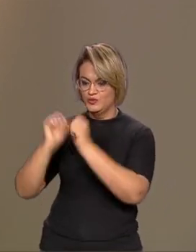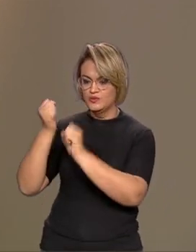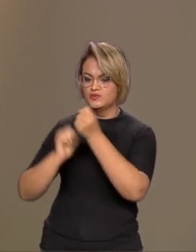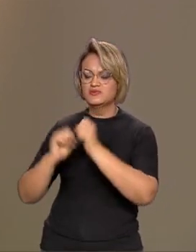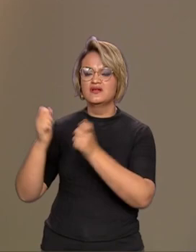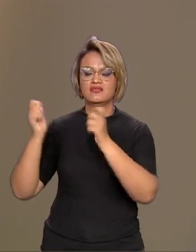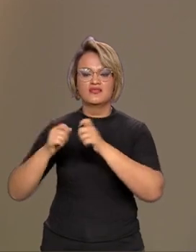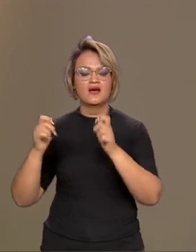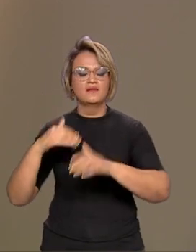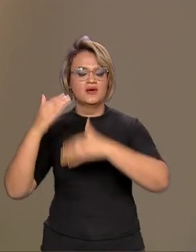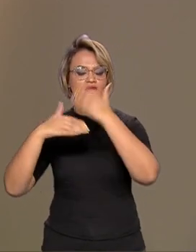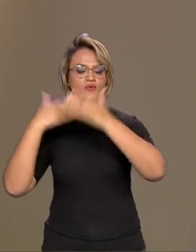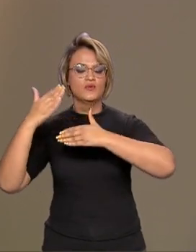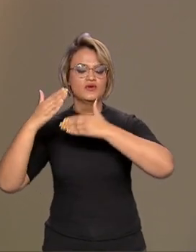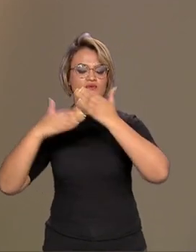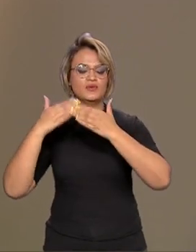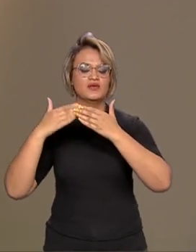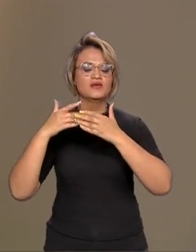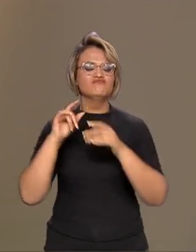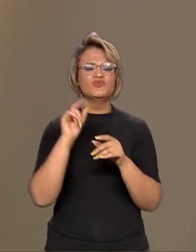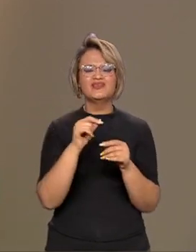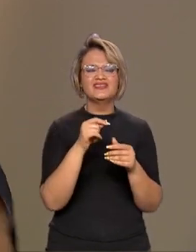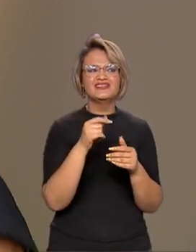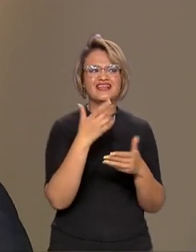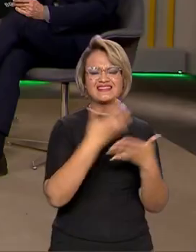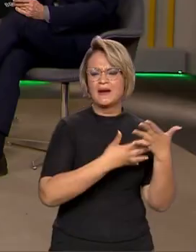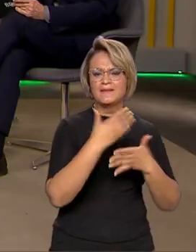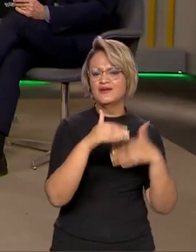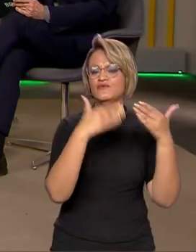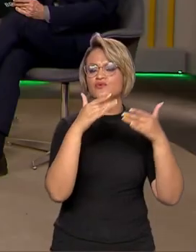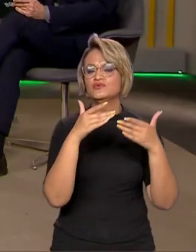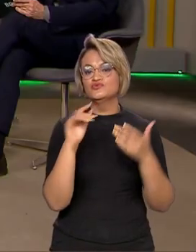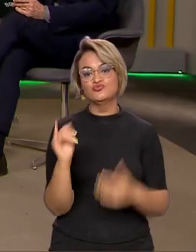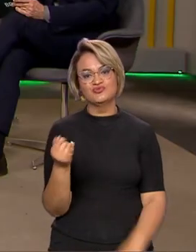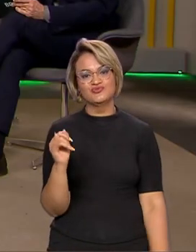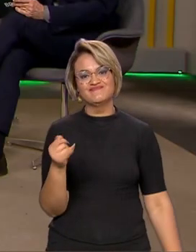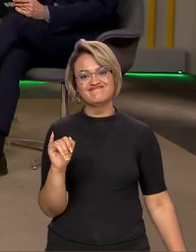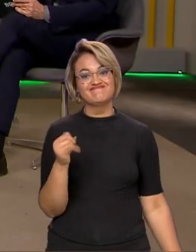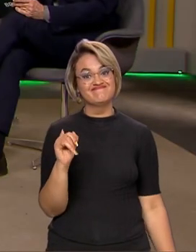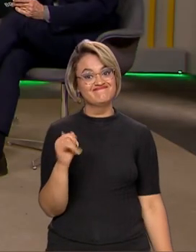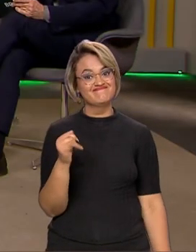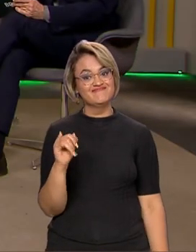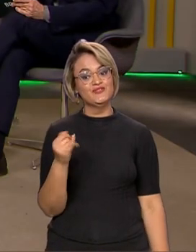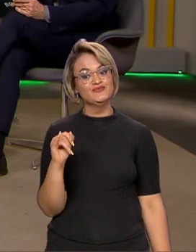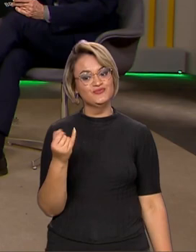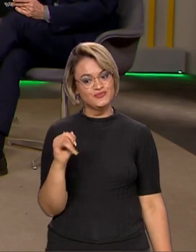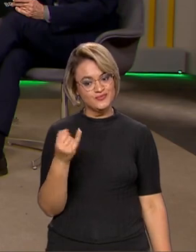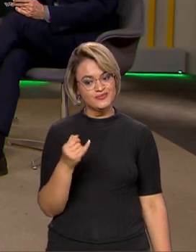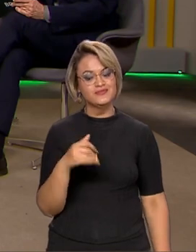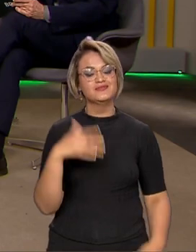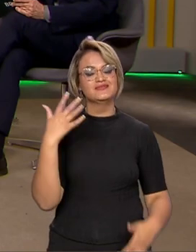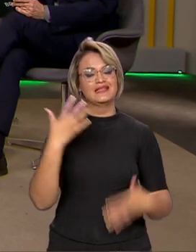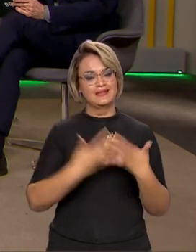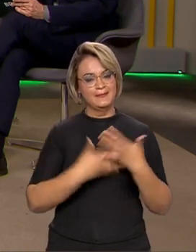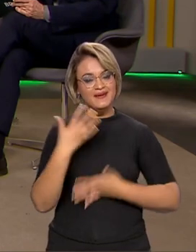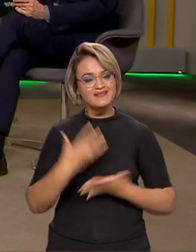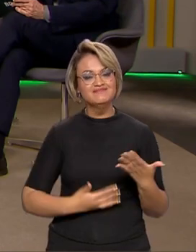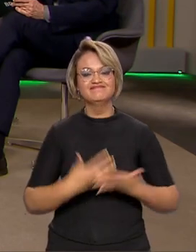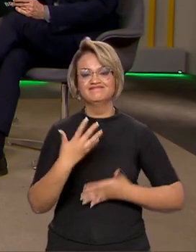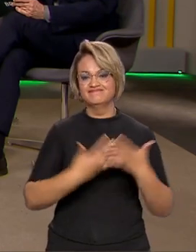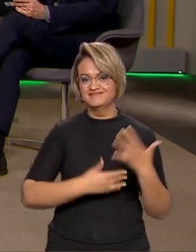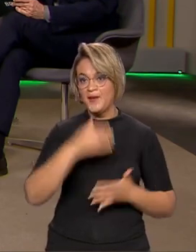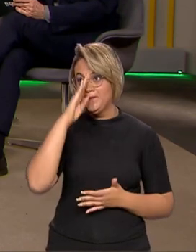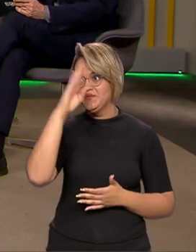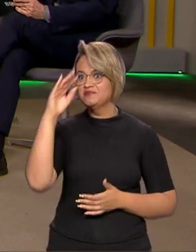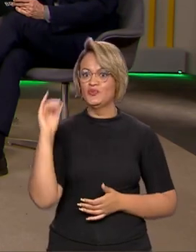para crescer. O que está inibindo que não tenha crescido mais ainda? Os juros. Aqui está o grande problema, porque